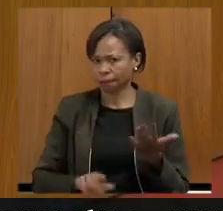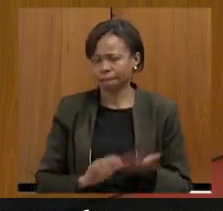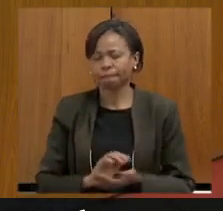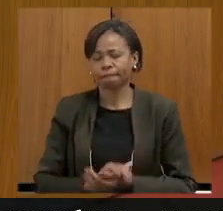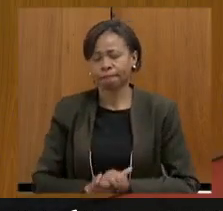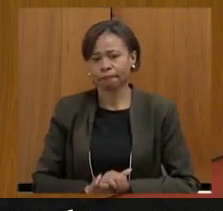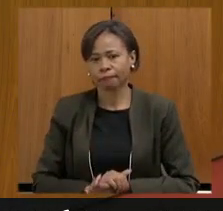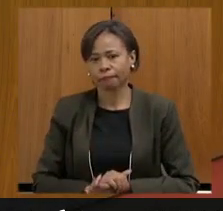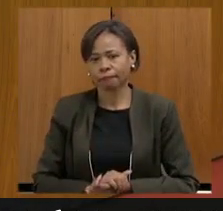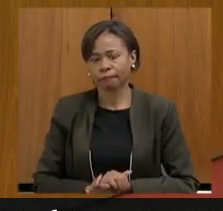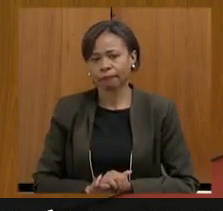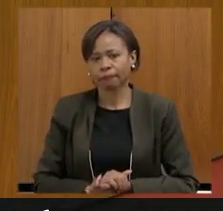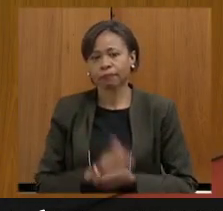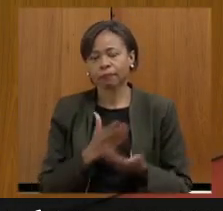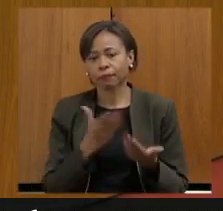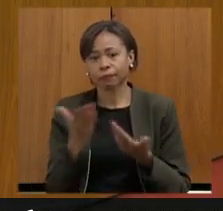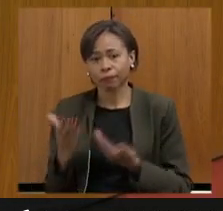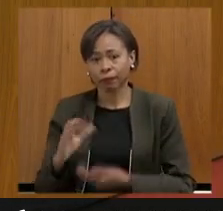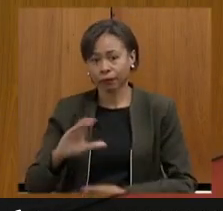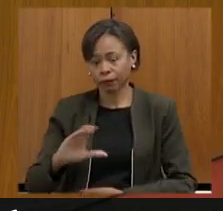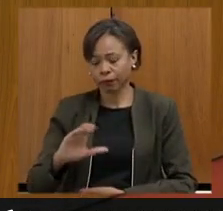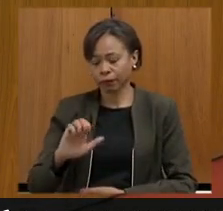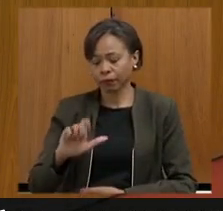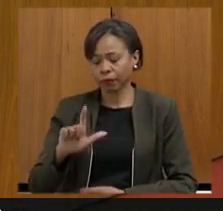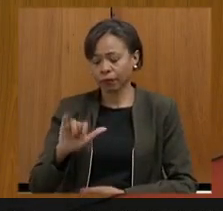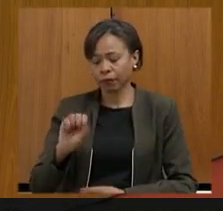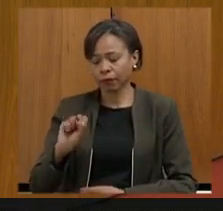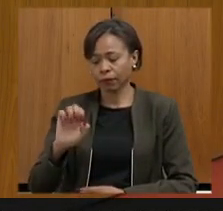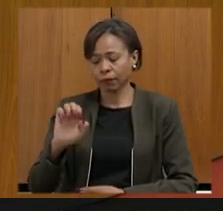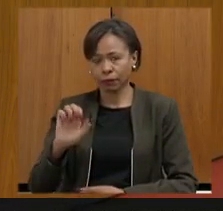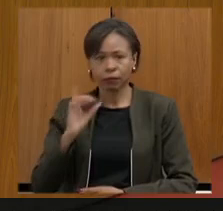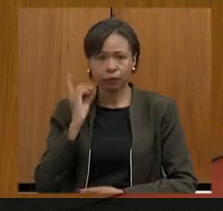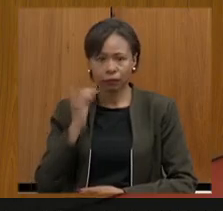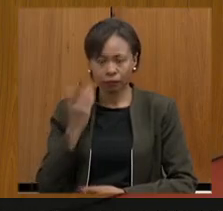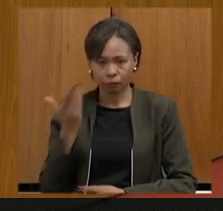Obrigado palavra deputada selize para suas considerações